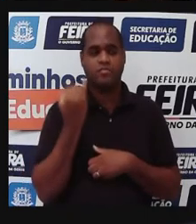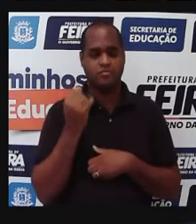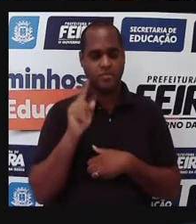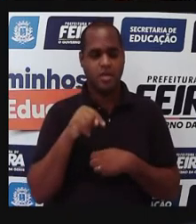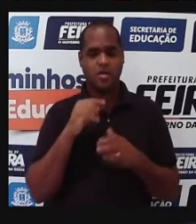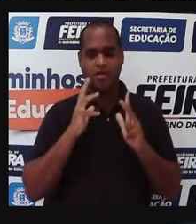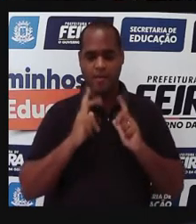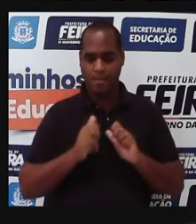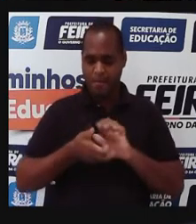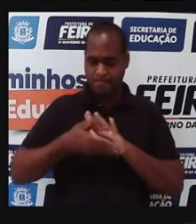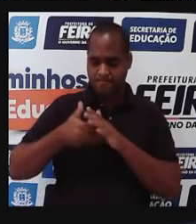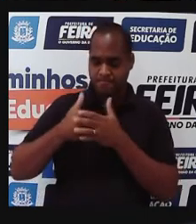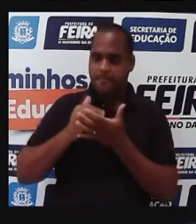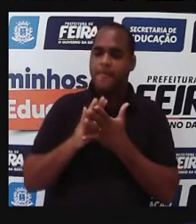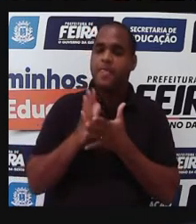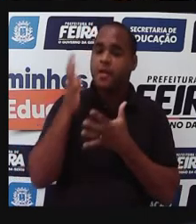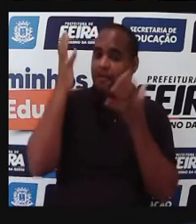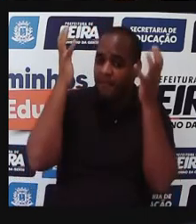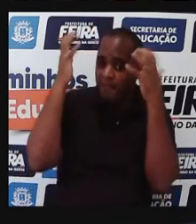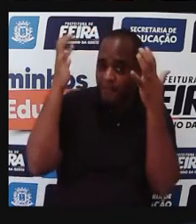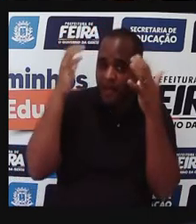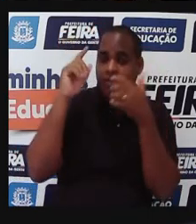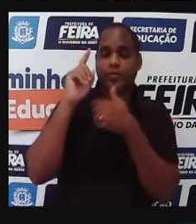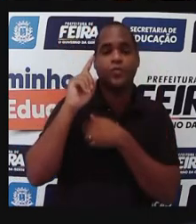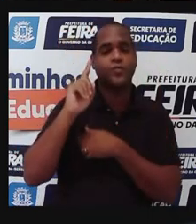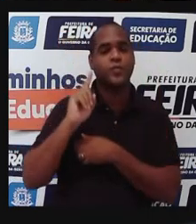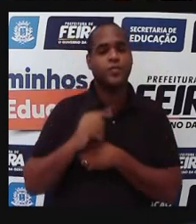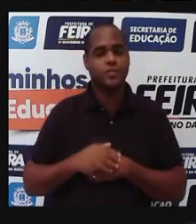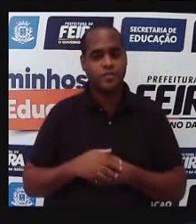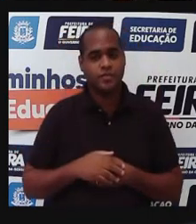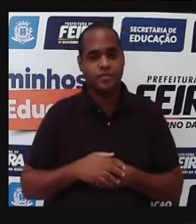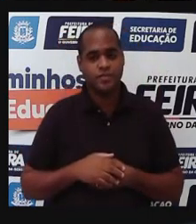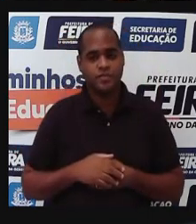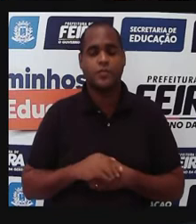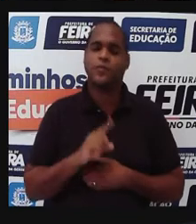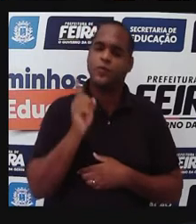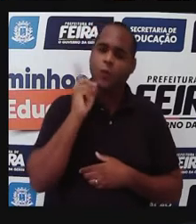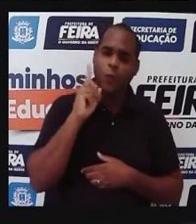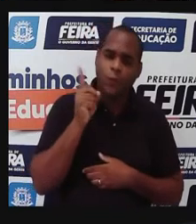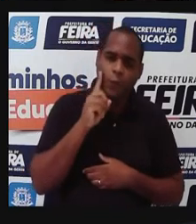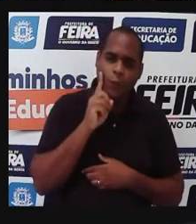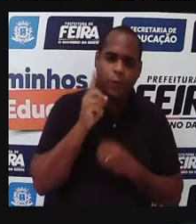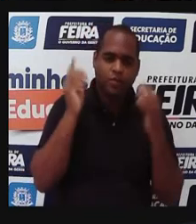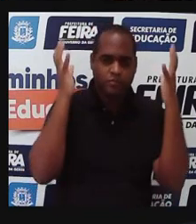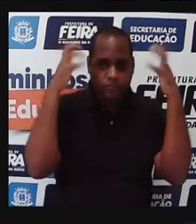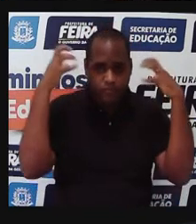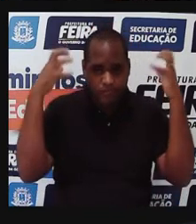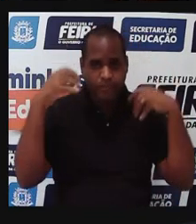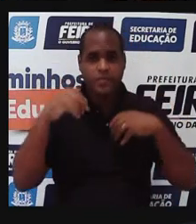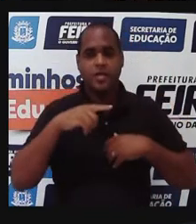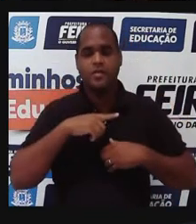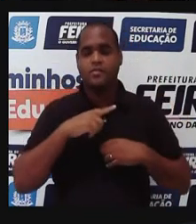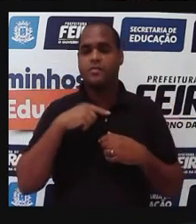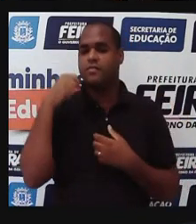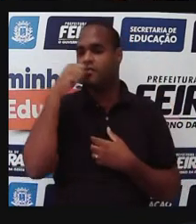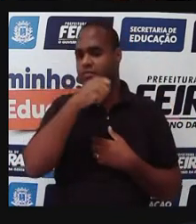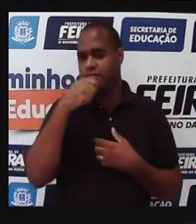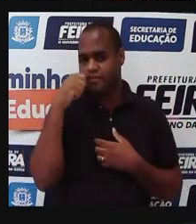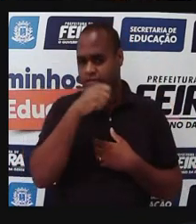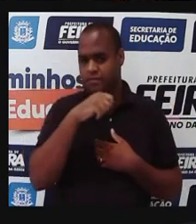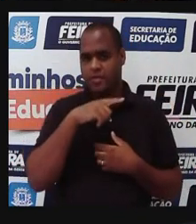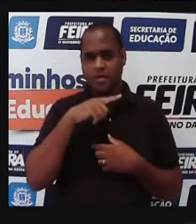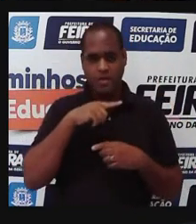lavar as mãos, de tomar banho uma vez ao dia, pelo menos, né, de escovar os